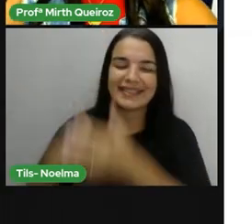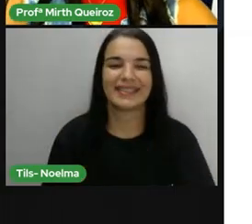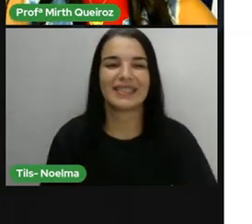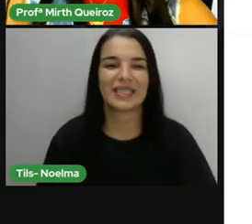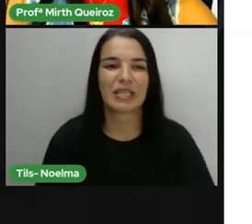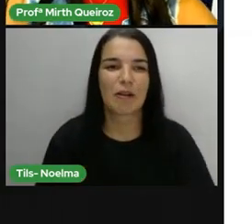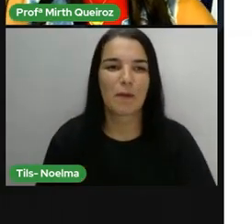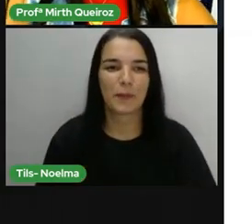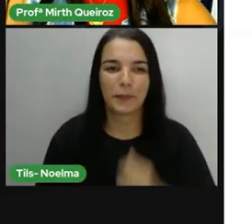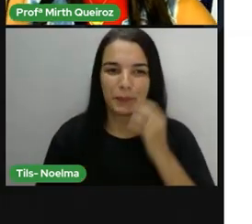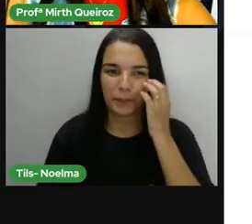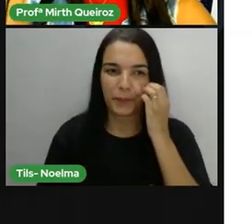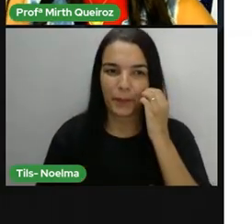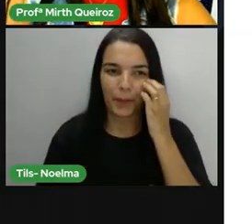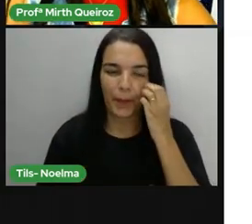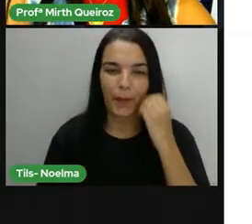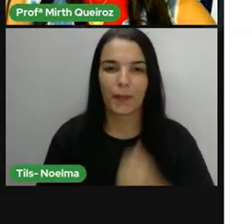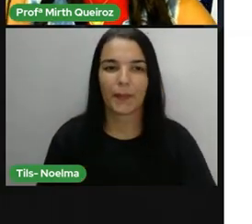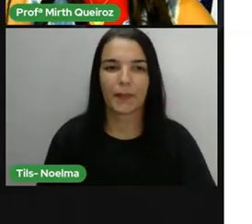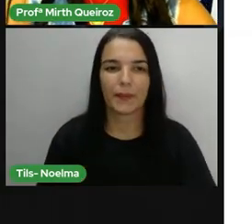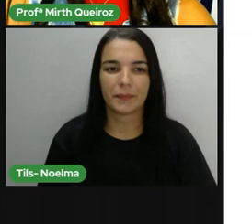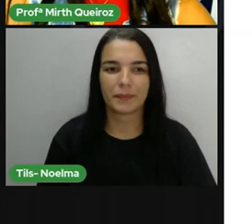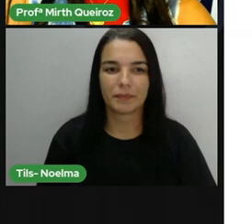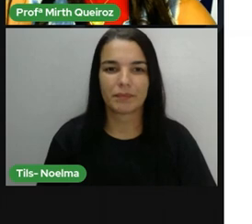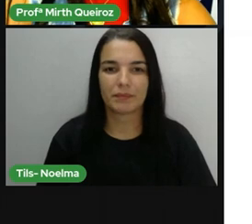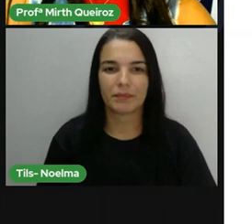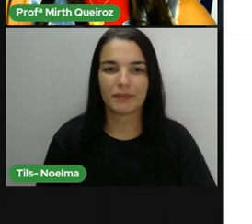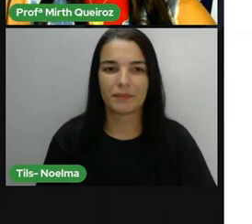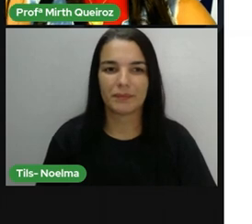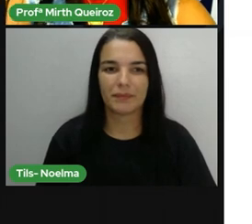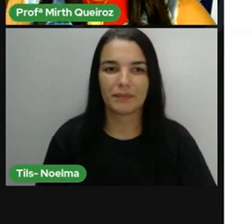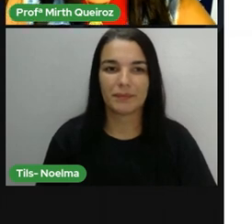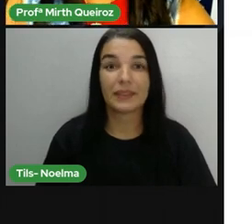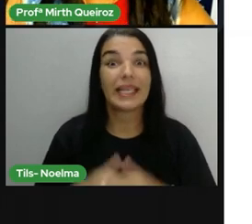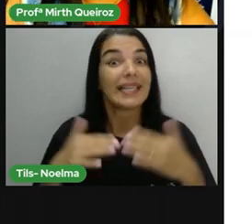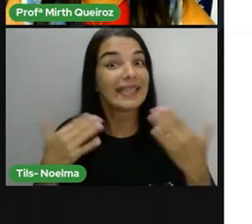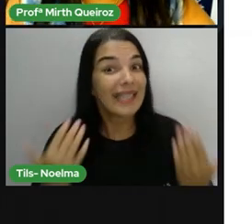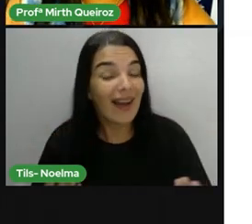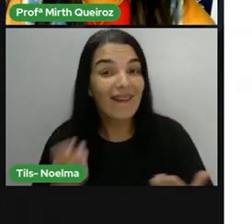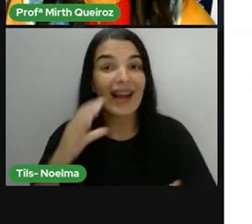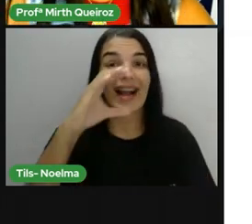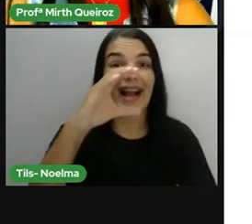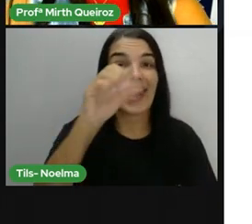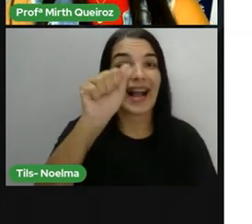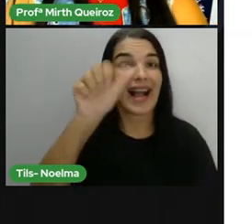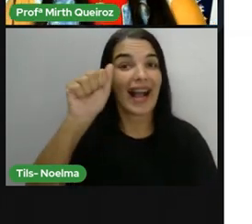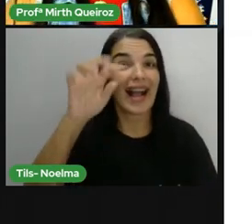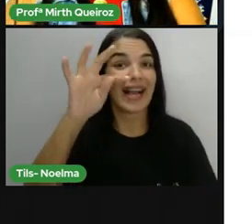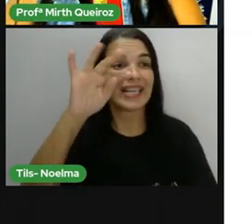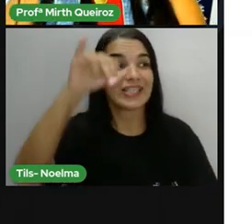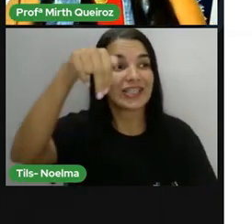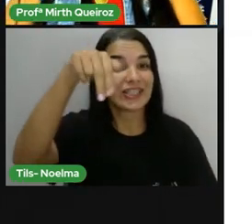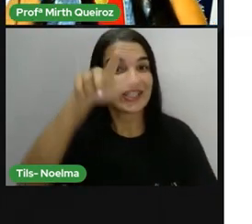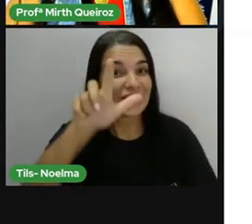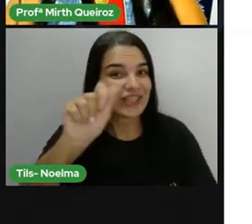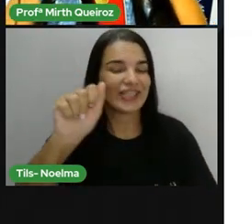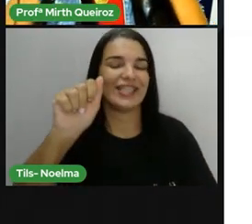Estou observando. Qual é o bioma, gente? É a caatinga, né?